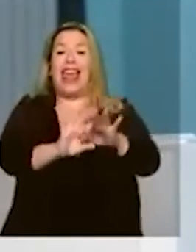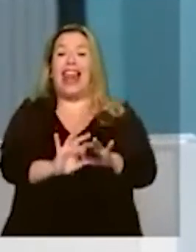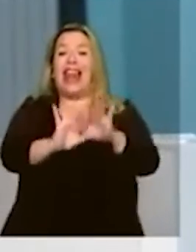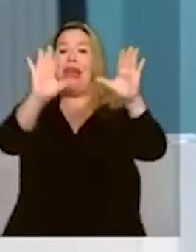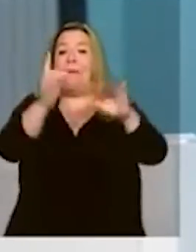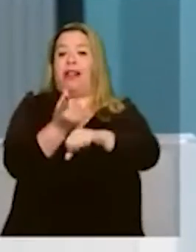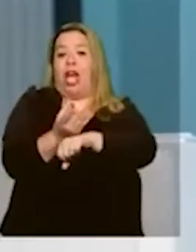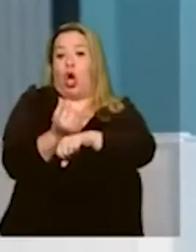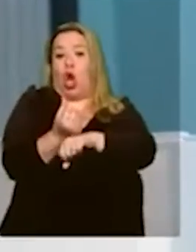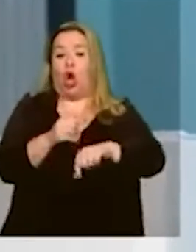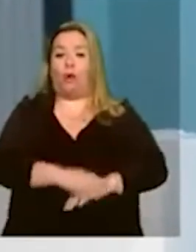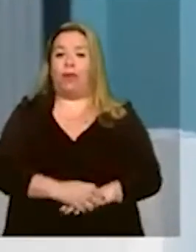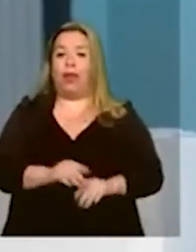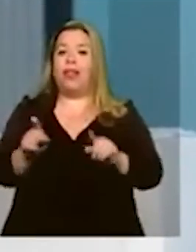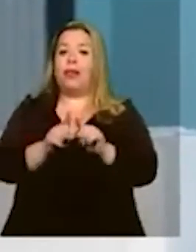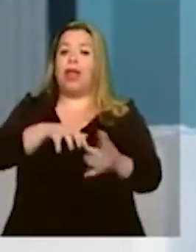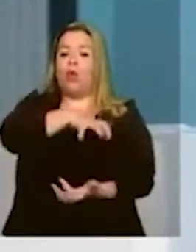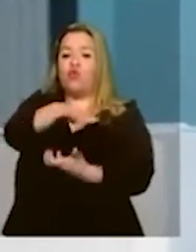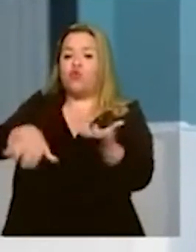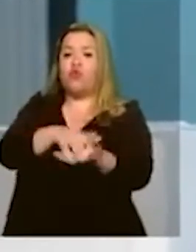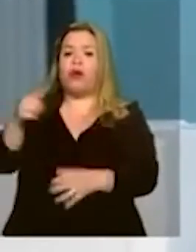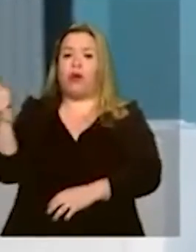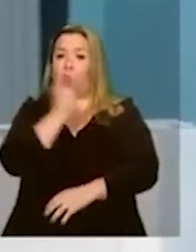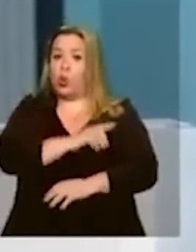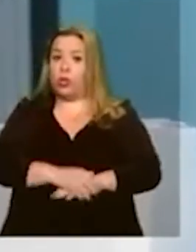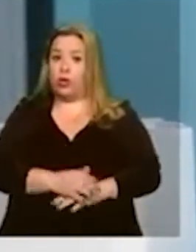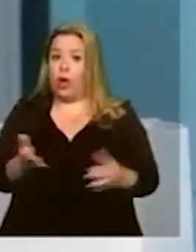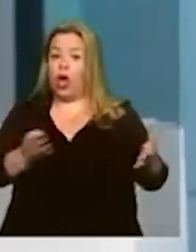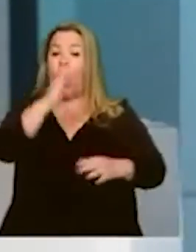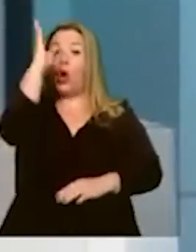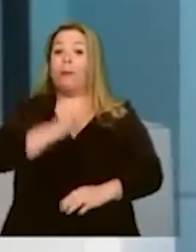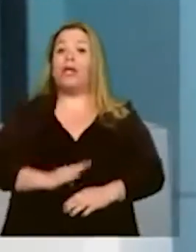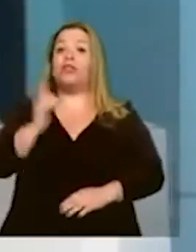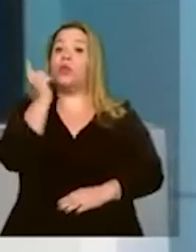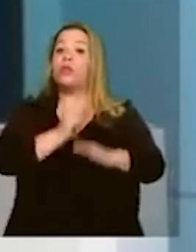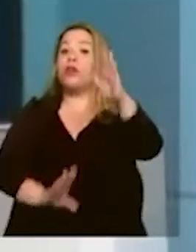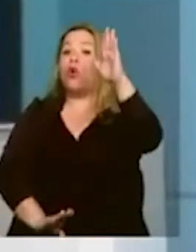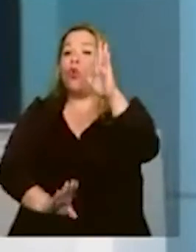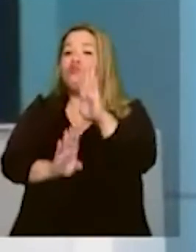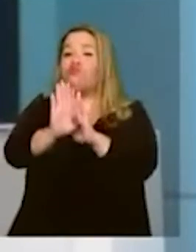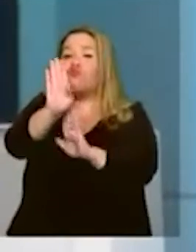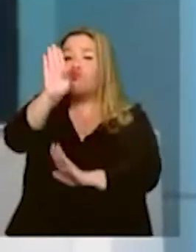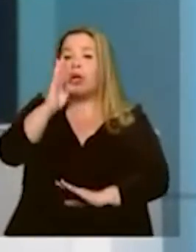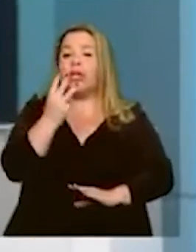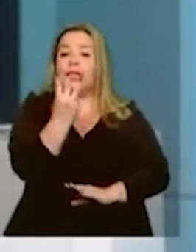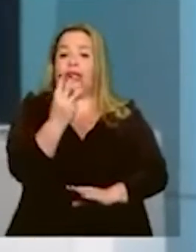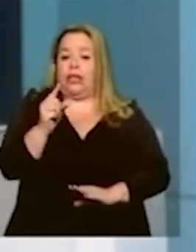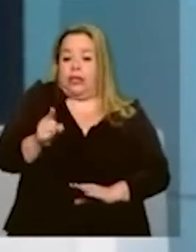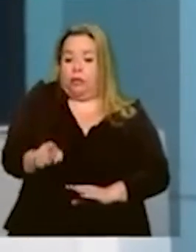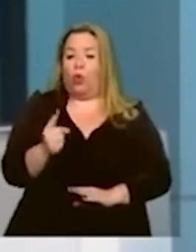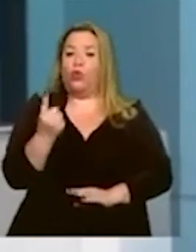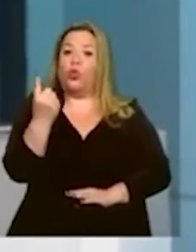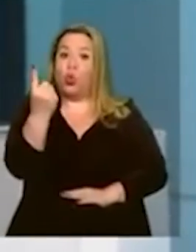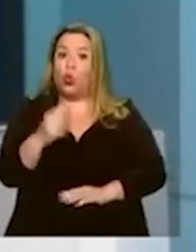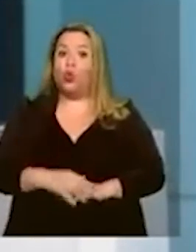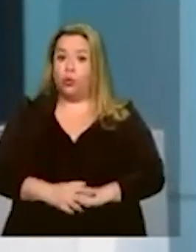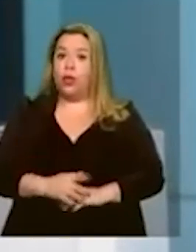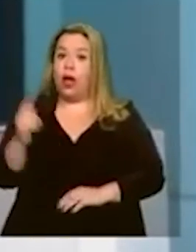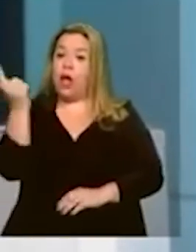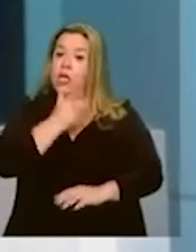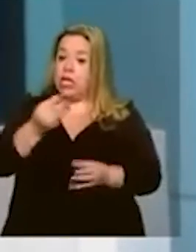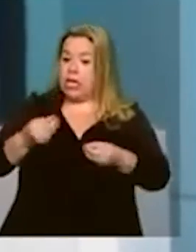às reformas que foram feitas. O Brasil, esse ano, vai crescer 3,1%, 3,2%. Estamos dando o salto.